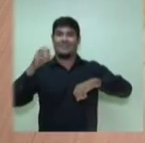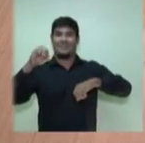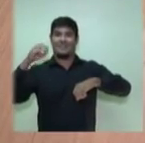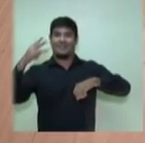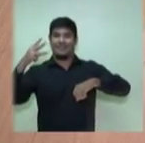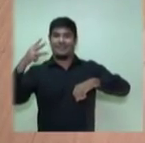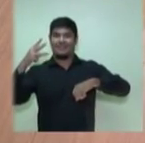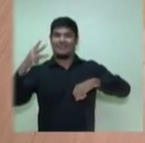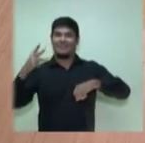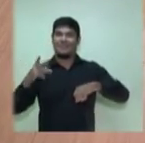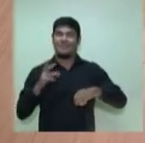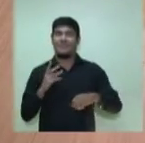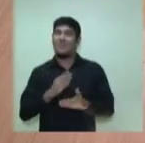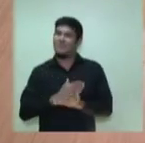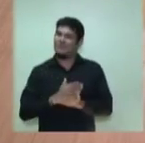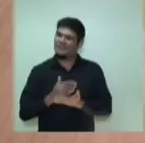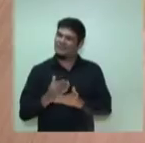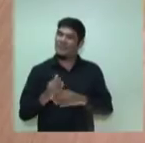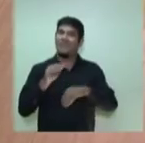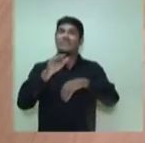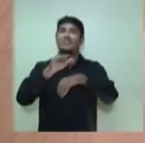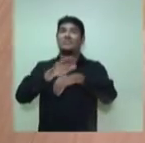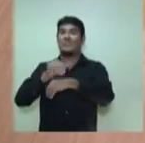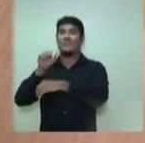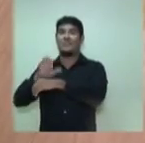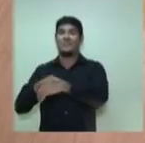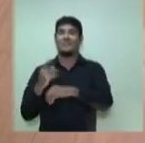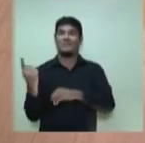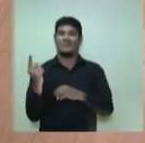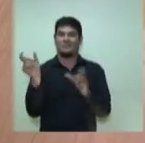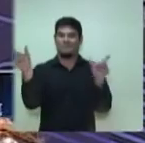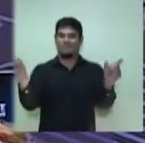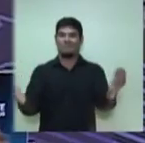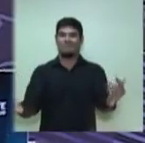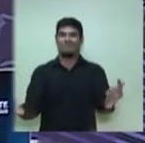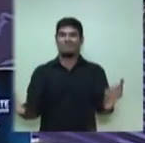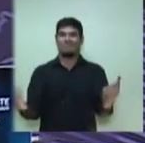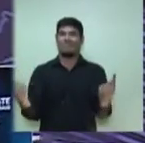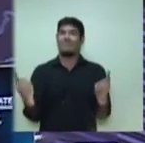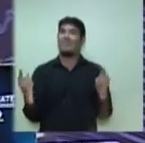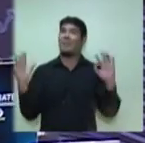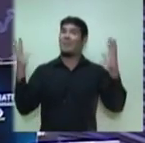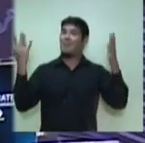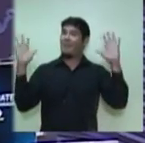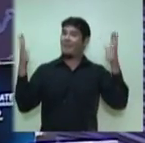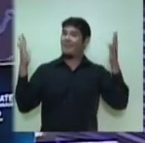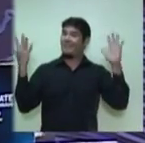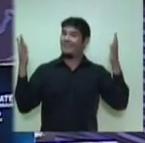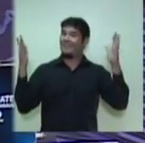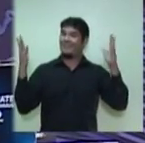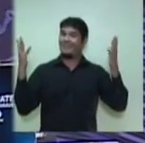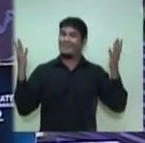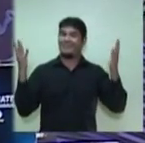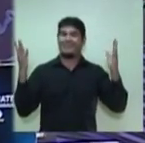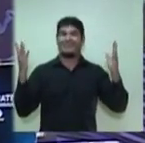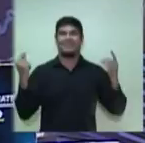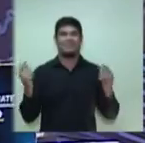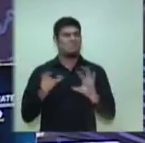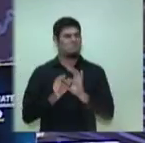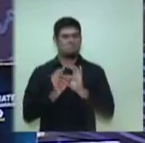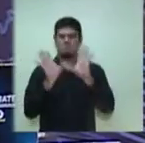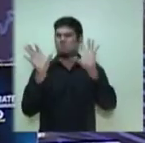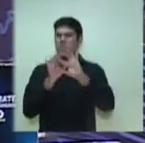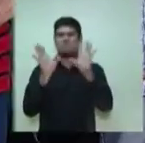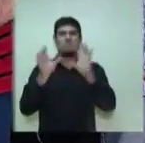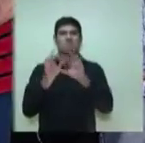vamos chegar aqui ao palco então, para chamar os candidatos aqui para esse debate. Vamos receber com palmas os candidatos que vieram democraticamente participar desse